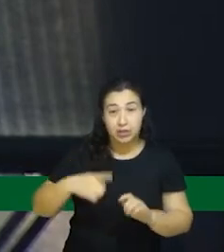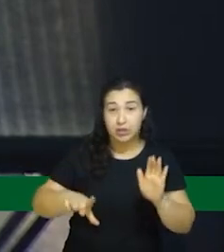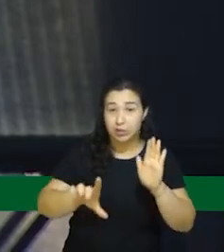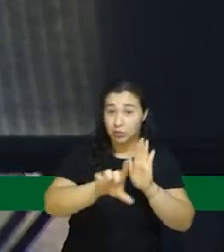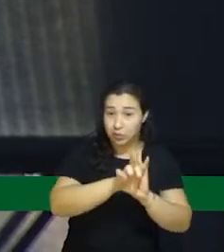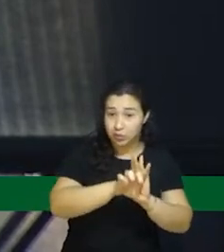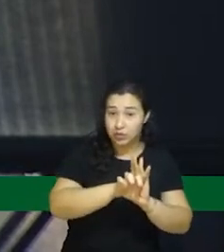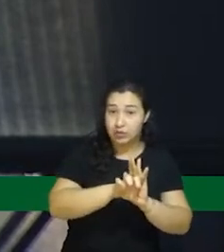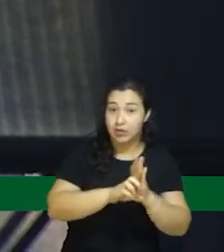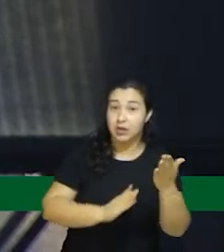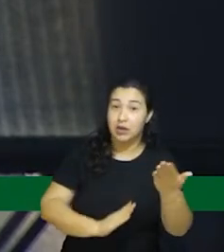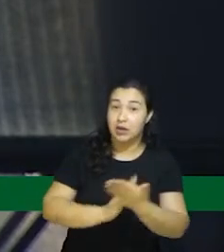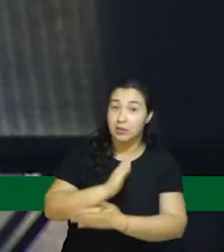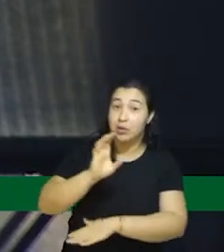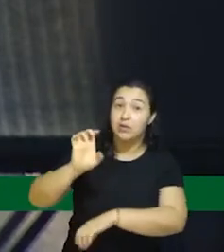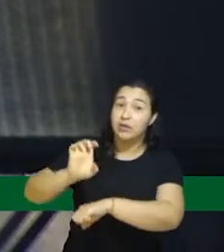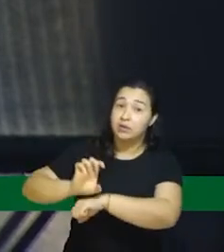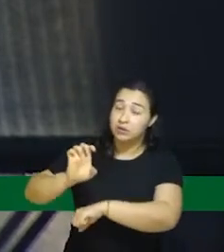estadual,